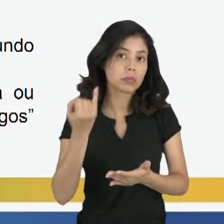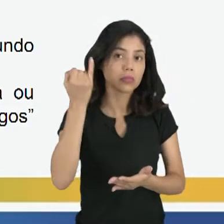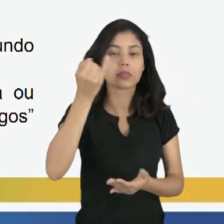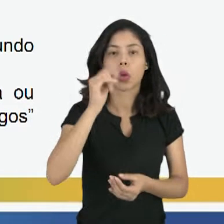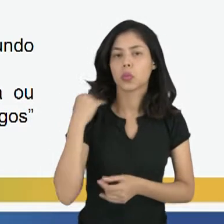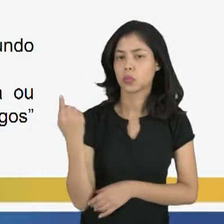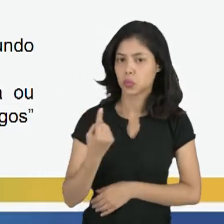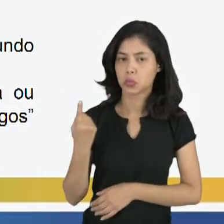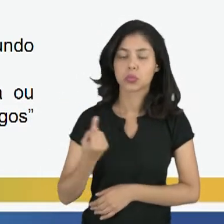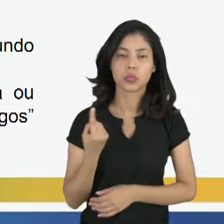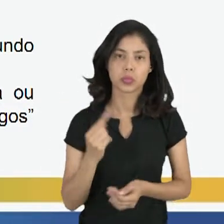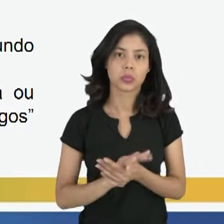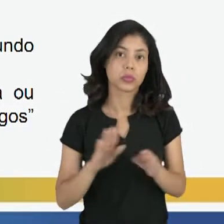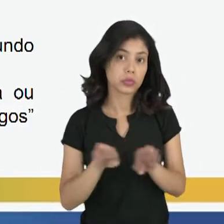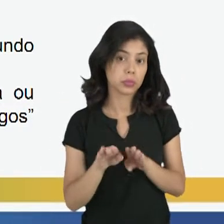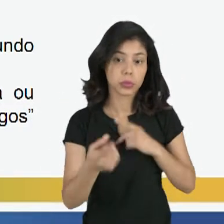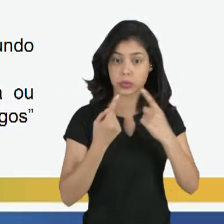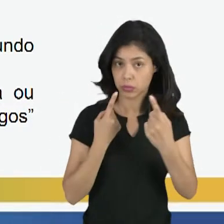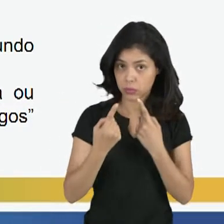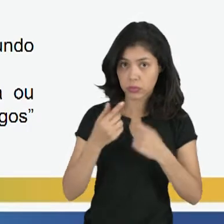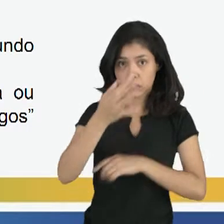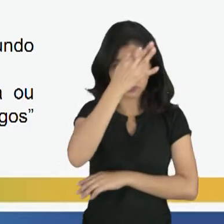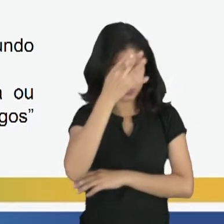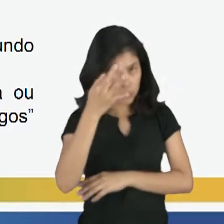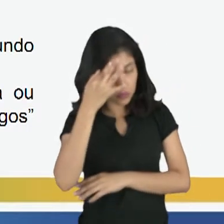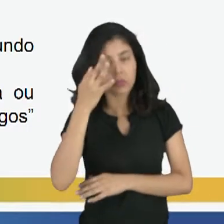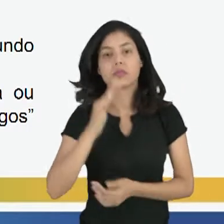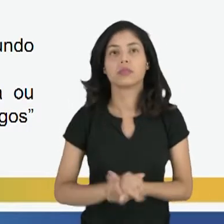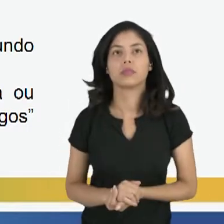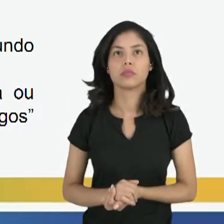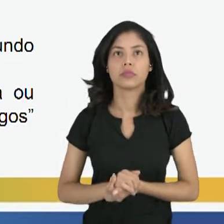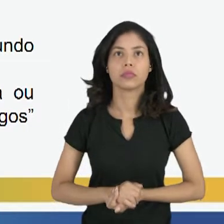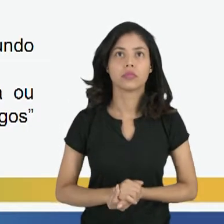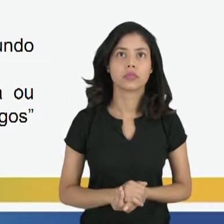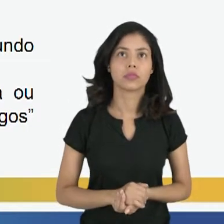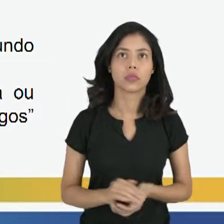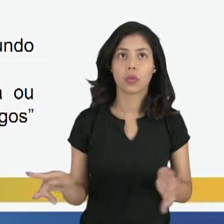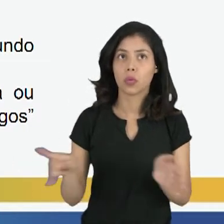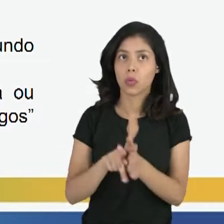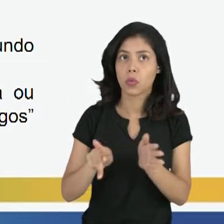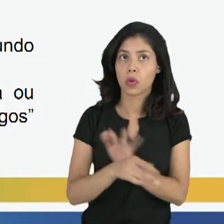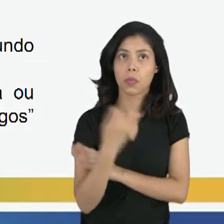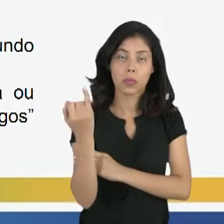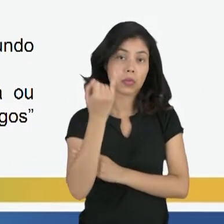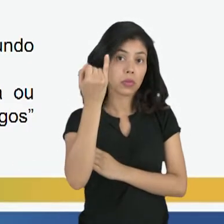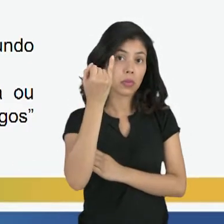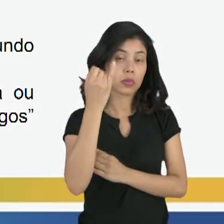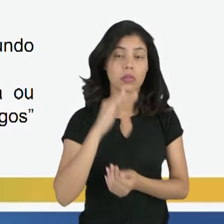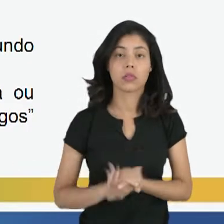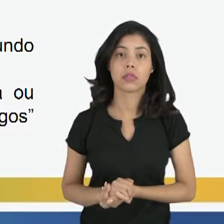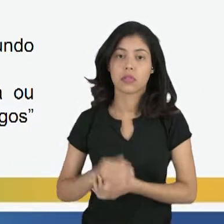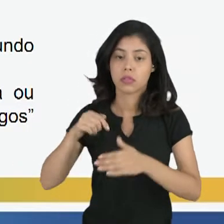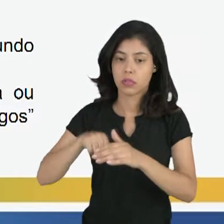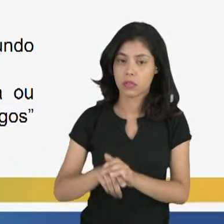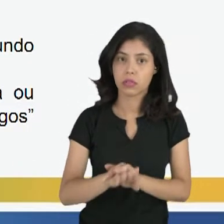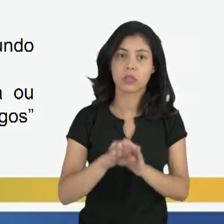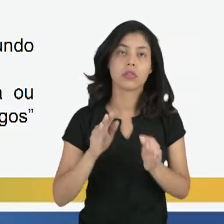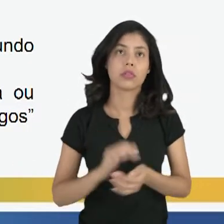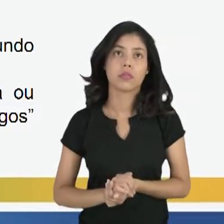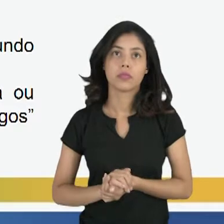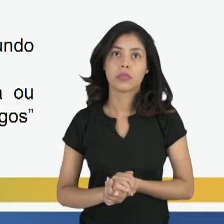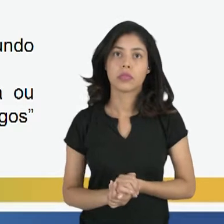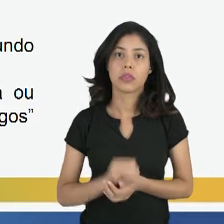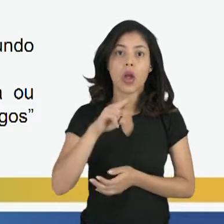único balizador da filosofia unitarista, cujo princípio estava fundamentado na